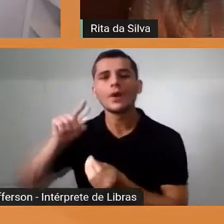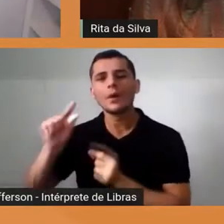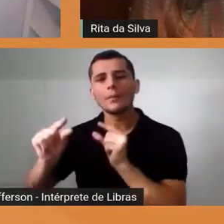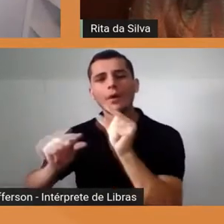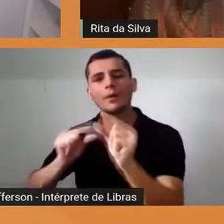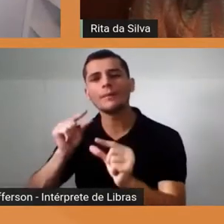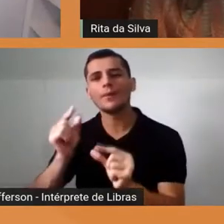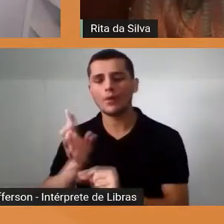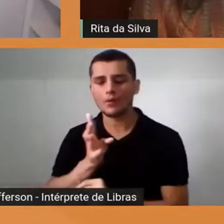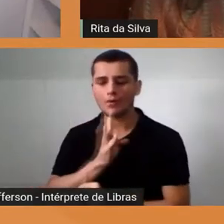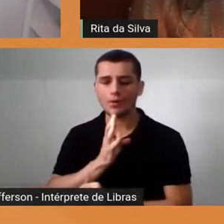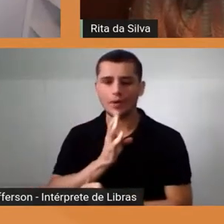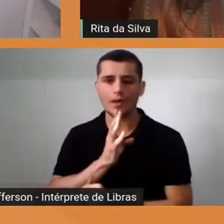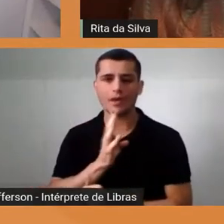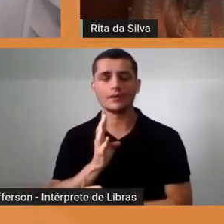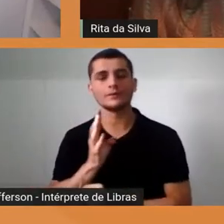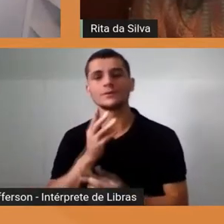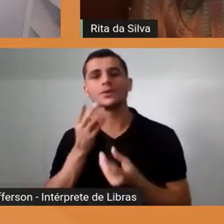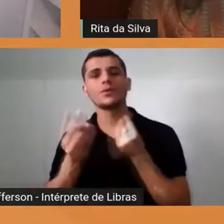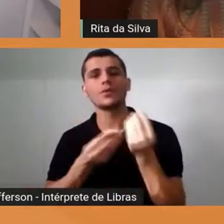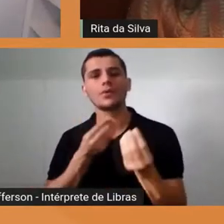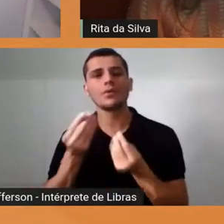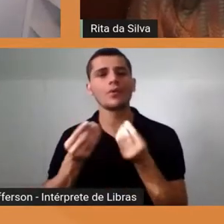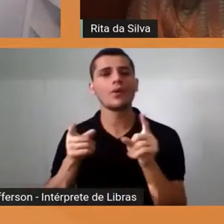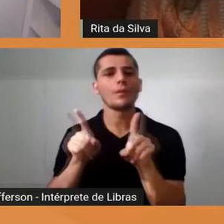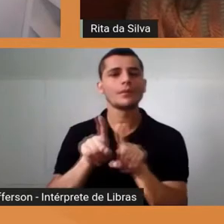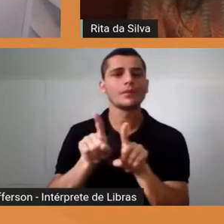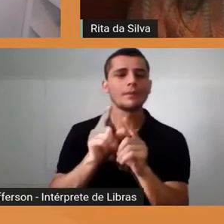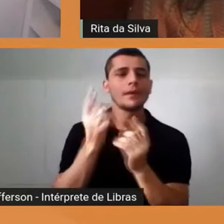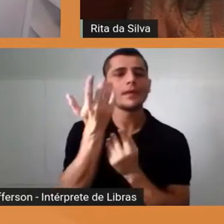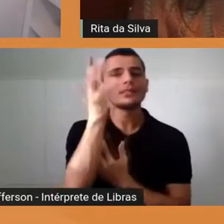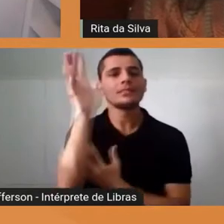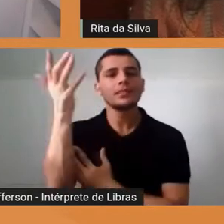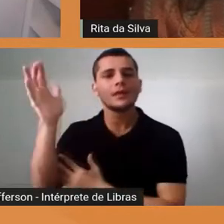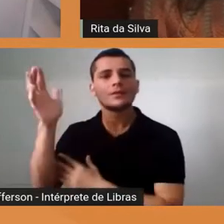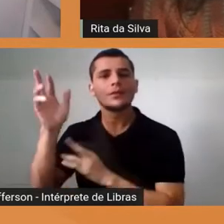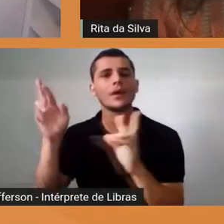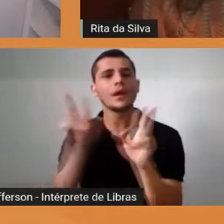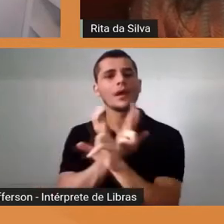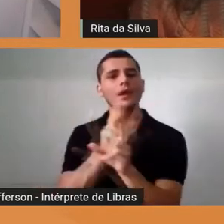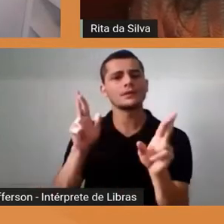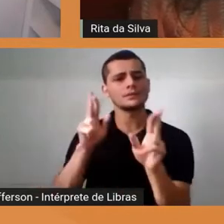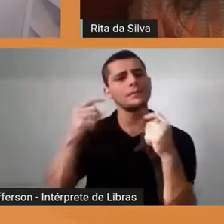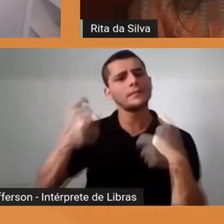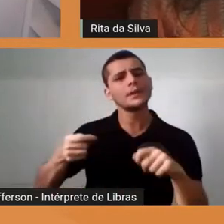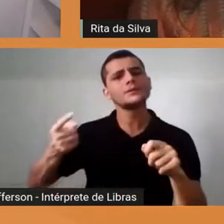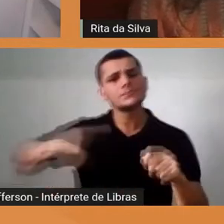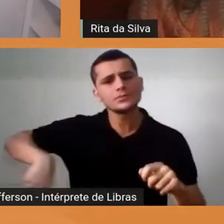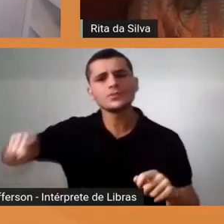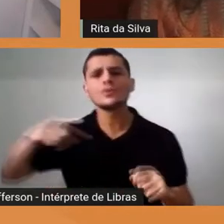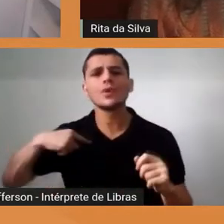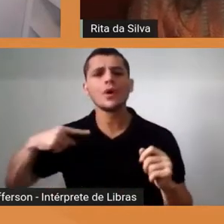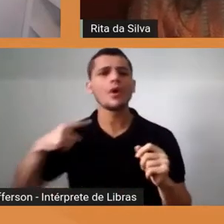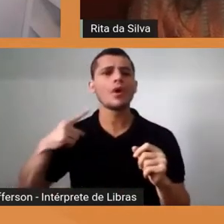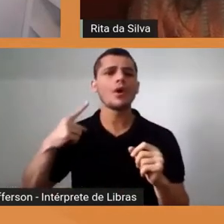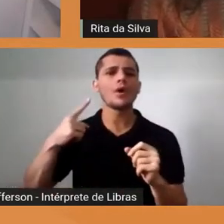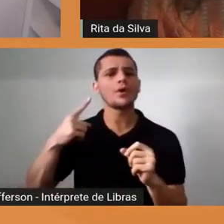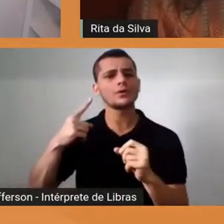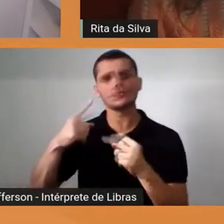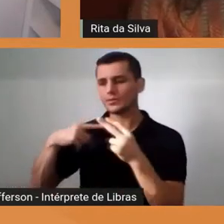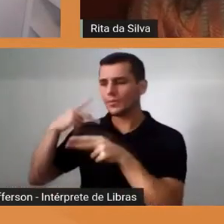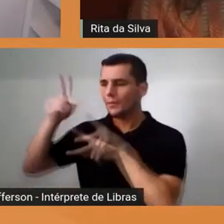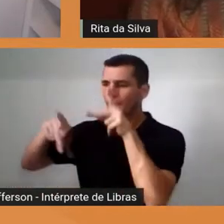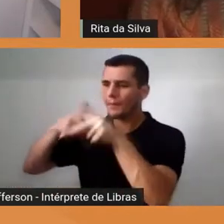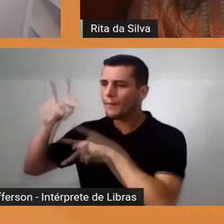e eu acho que em relação à natureza, realmente a gente precisa dos povos originários, eles nos ensinem